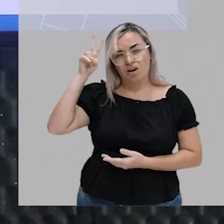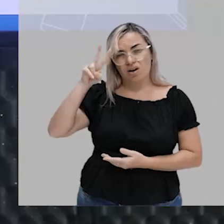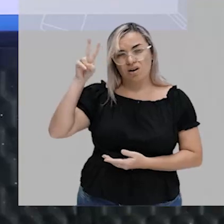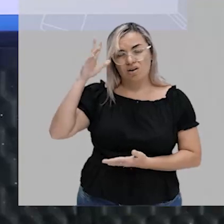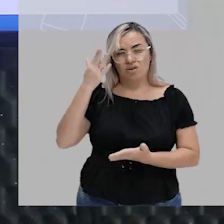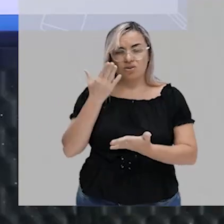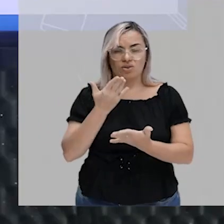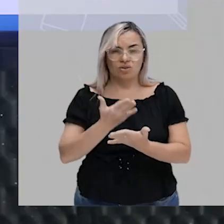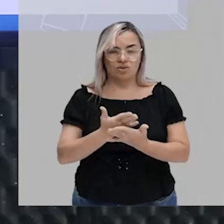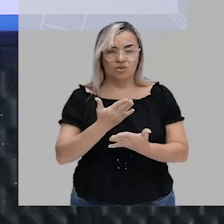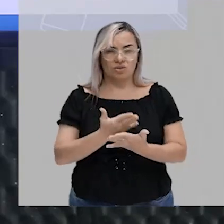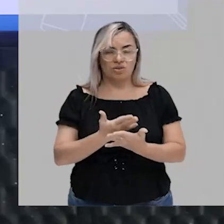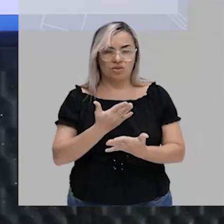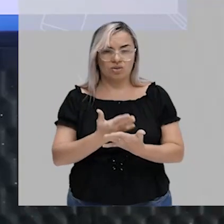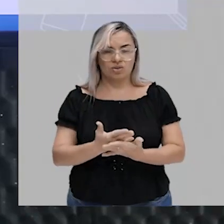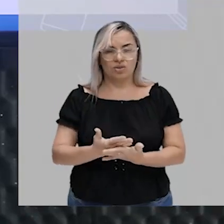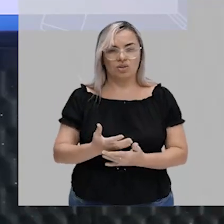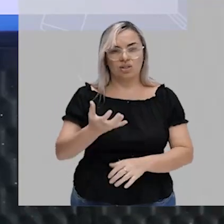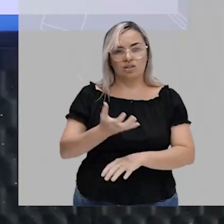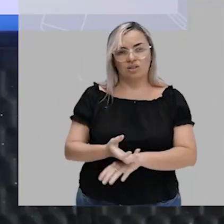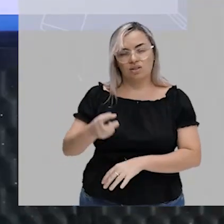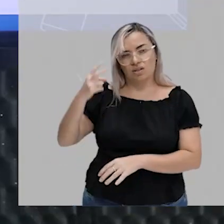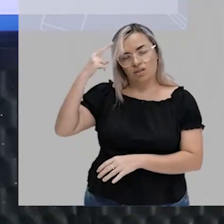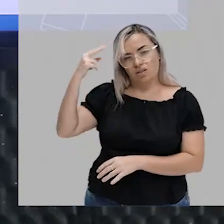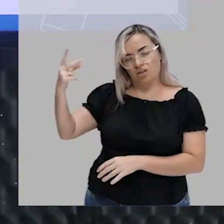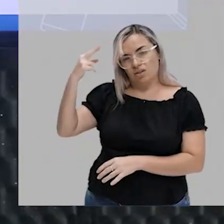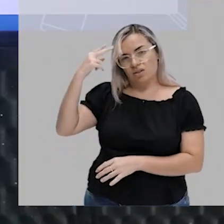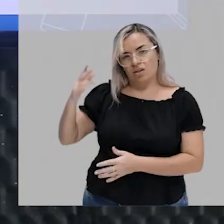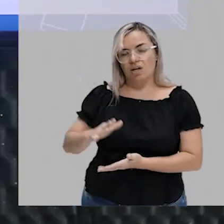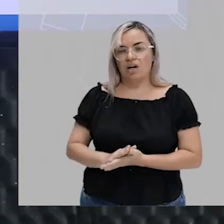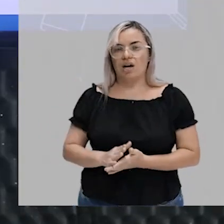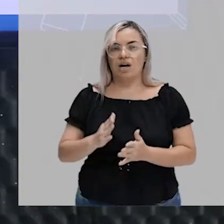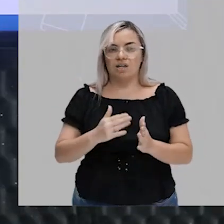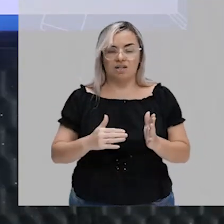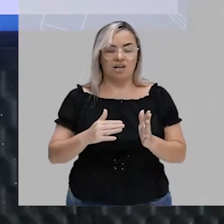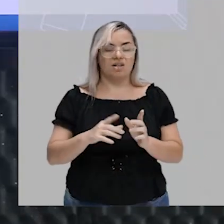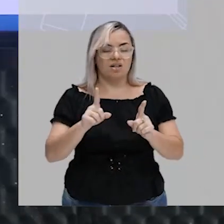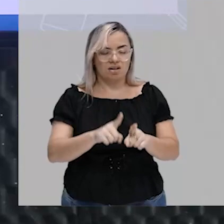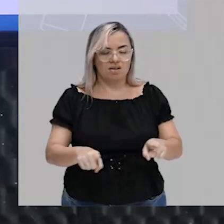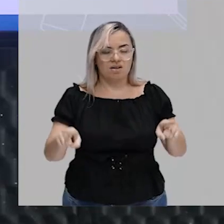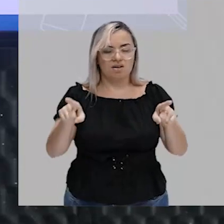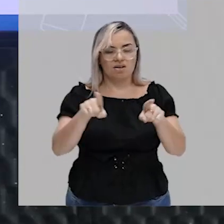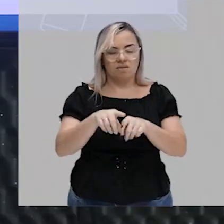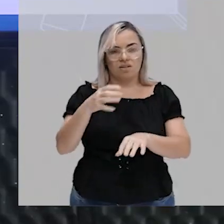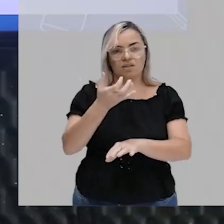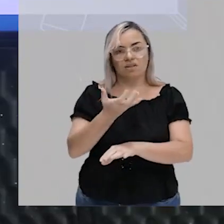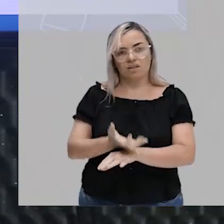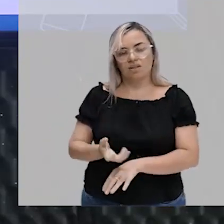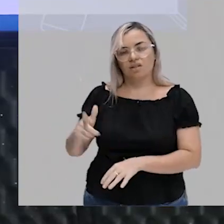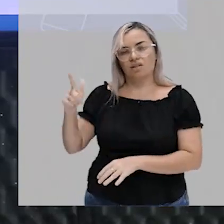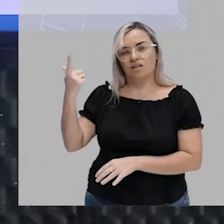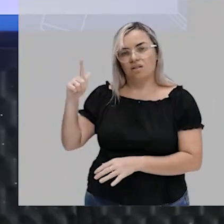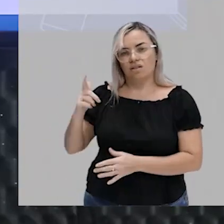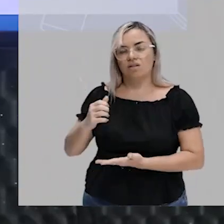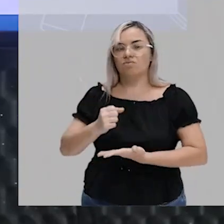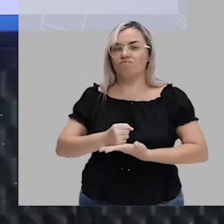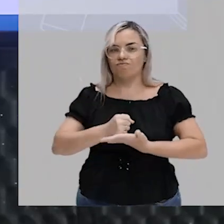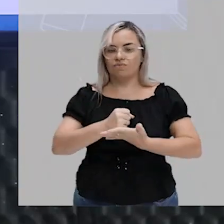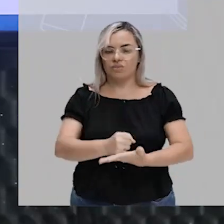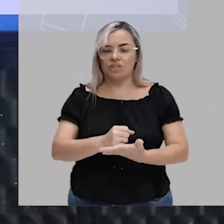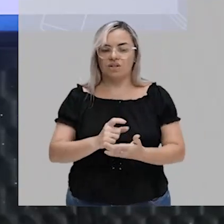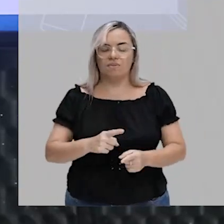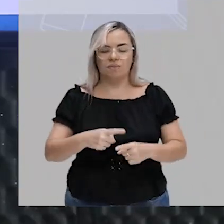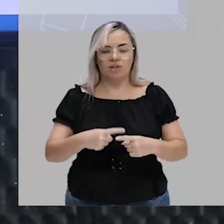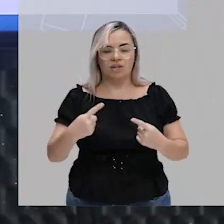história. Até um pouquinho, né, que também o professor de geografia, ele também ajuda nesse sentido. Mas, é mais